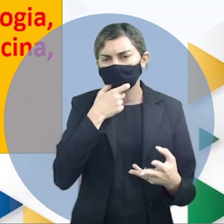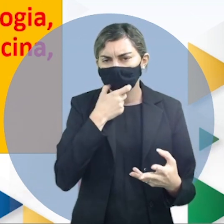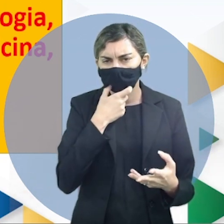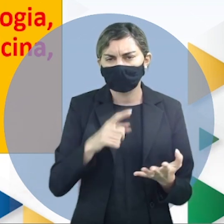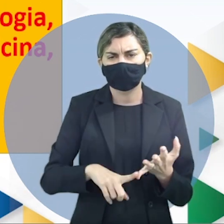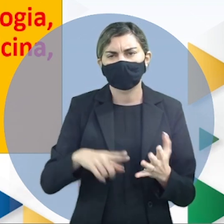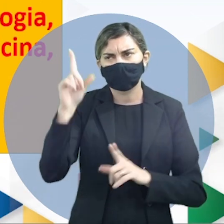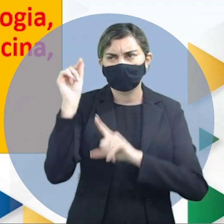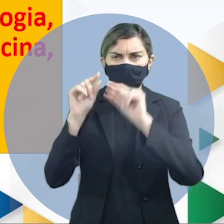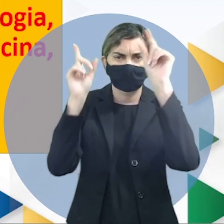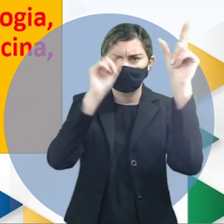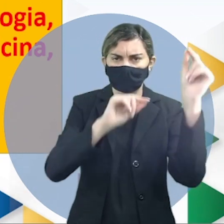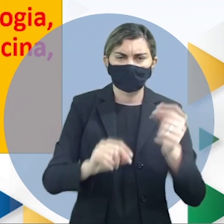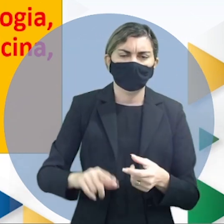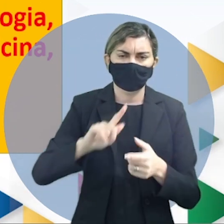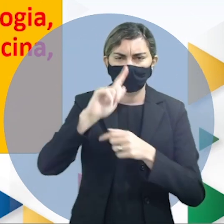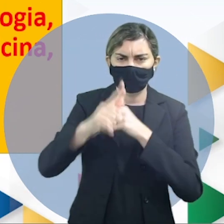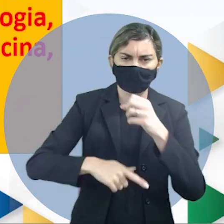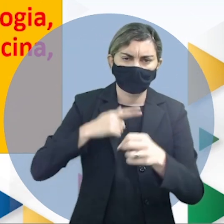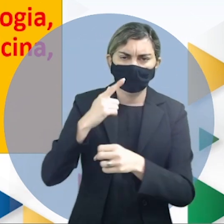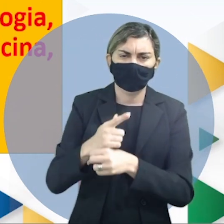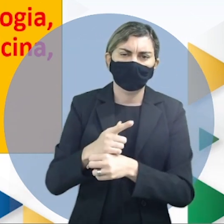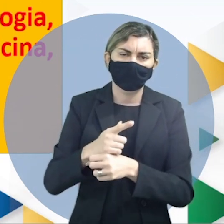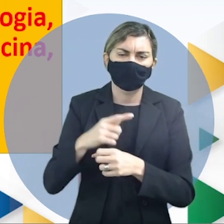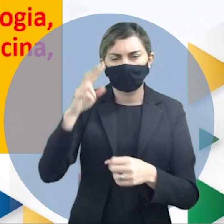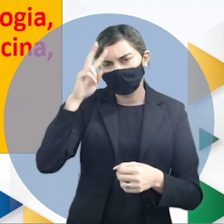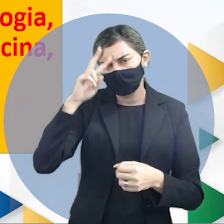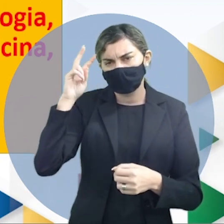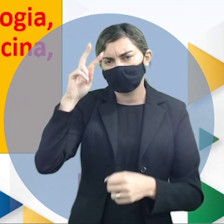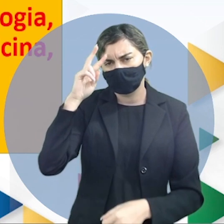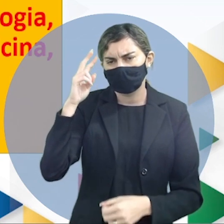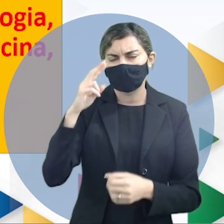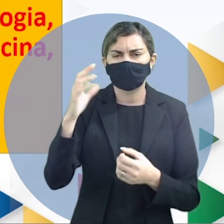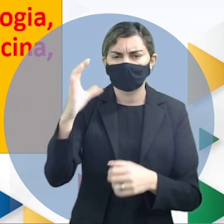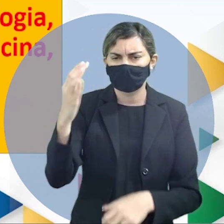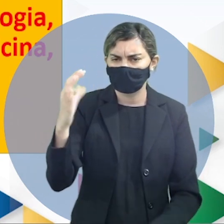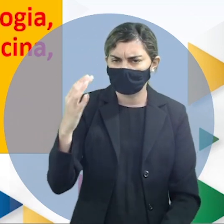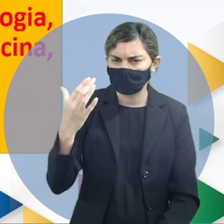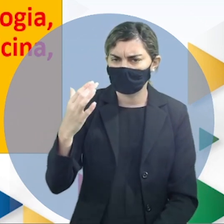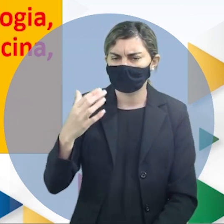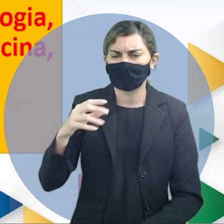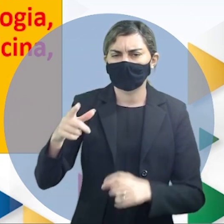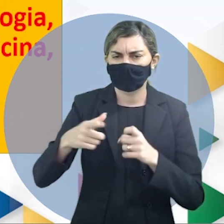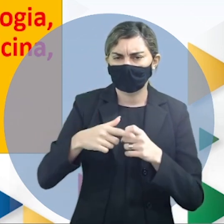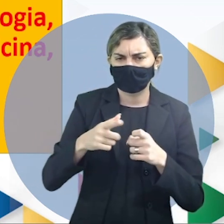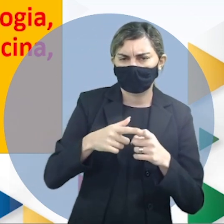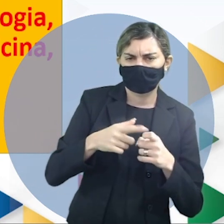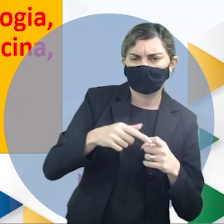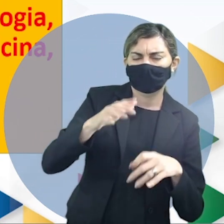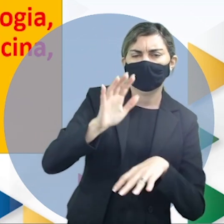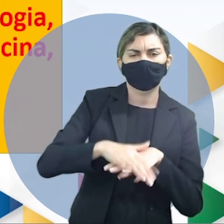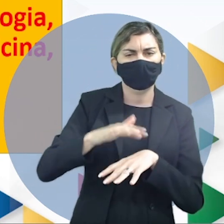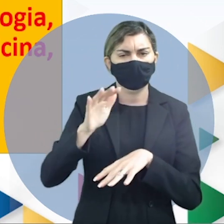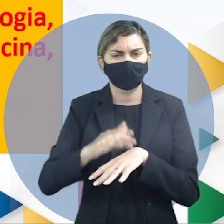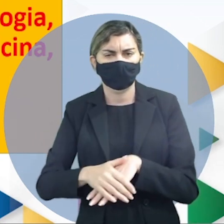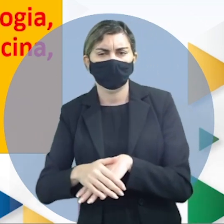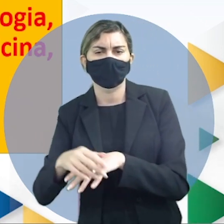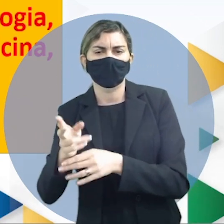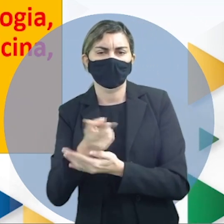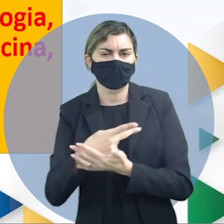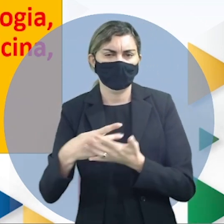astrologia geografia história ciências medicina matemática